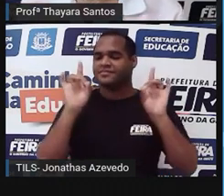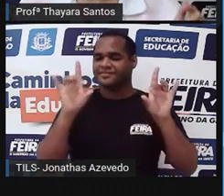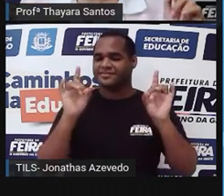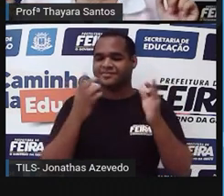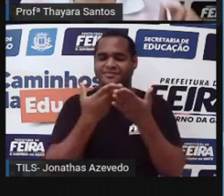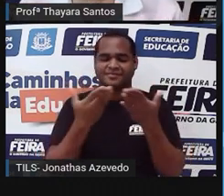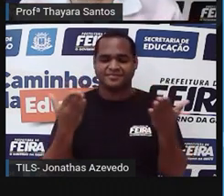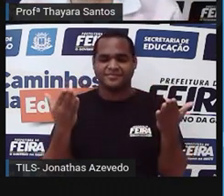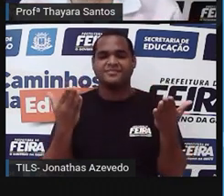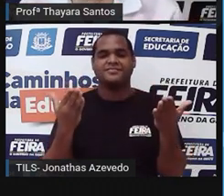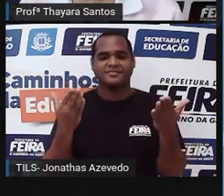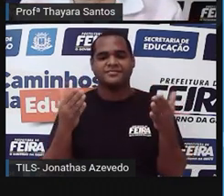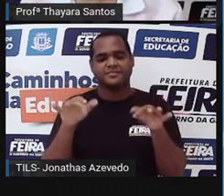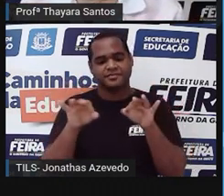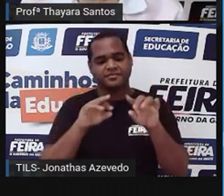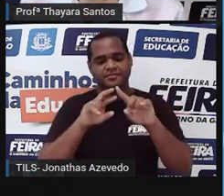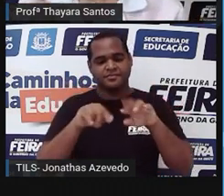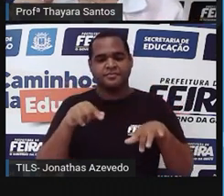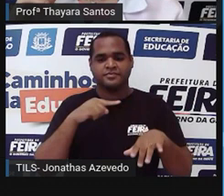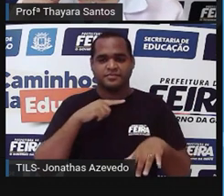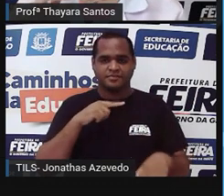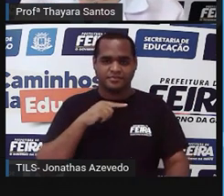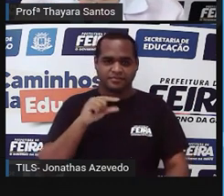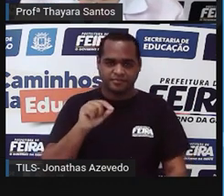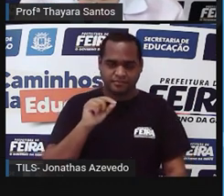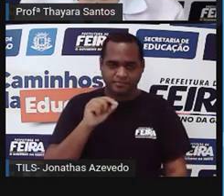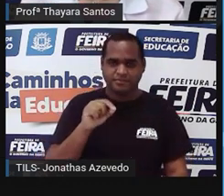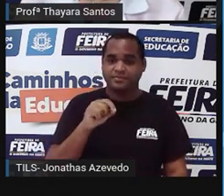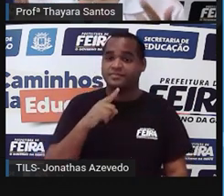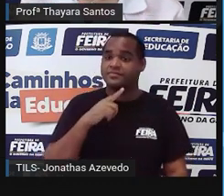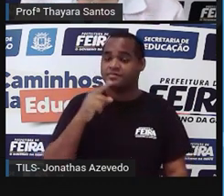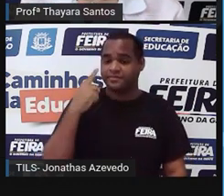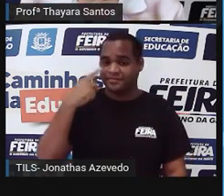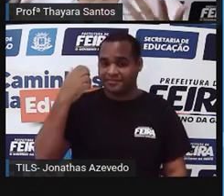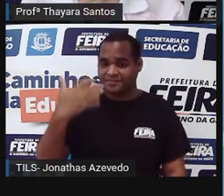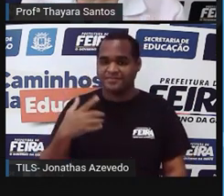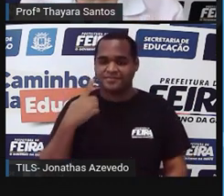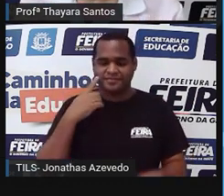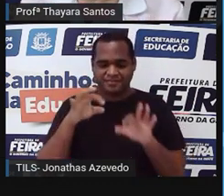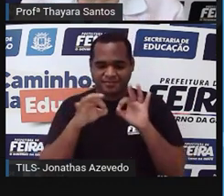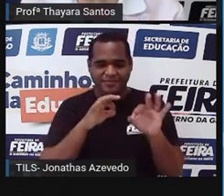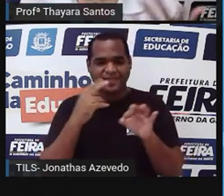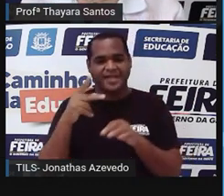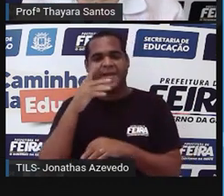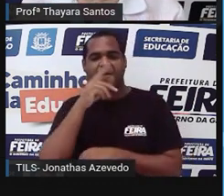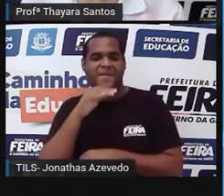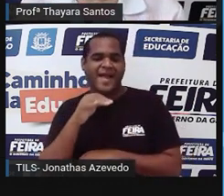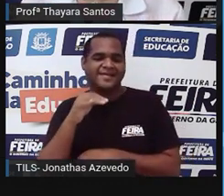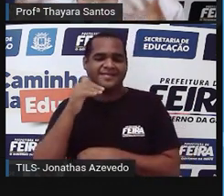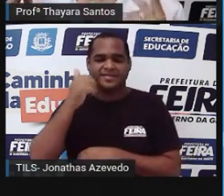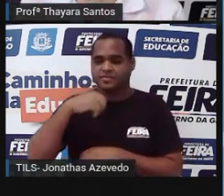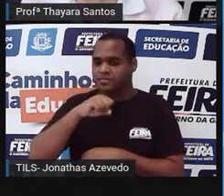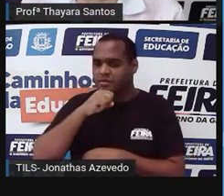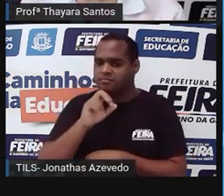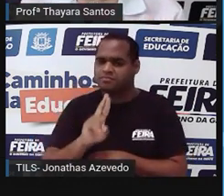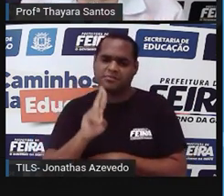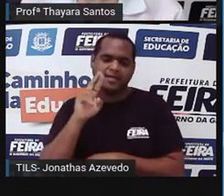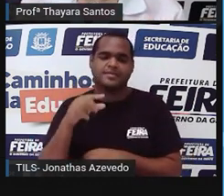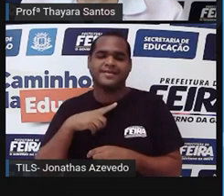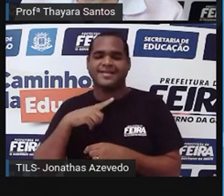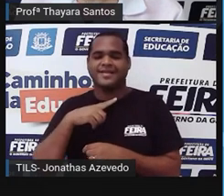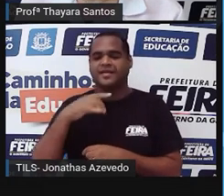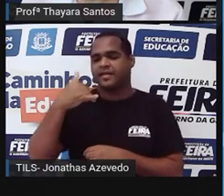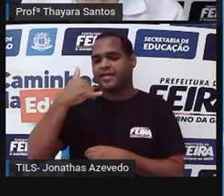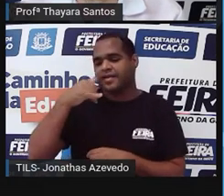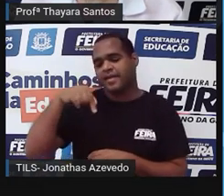vocês. Para vocês acessarem, é só apontar a câmera do celular de vocês, ou dos pais de vocês, dos responsáveis, para esse QR Code